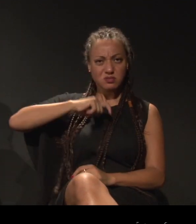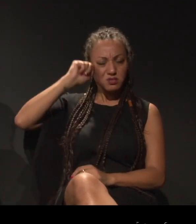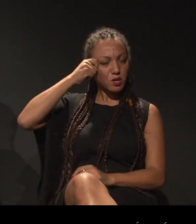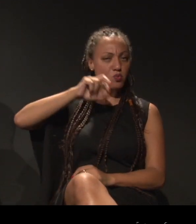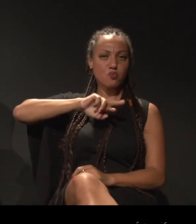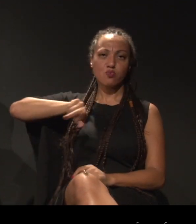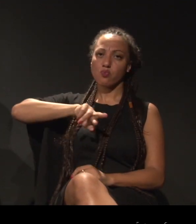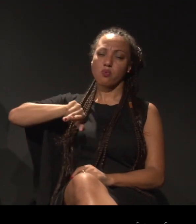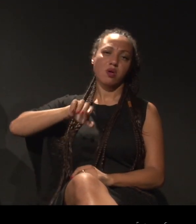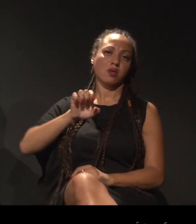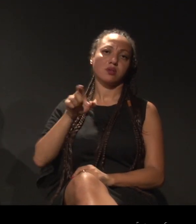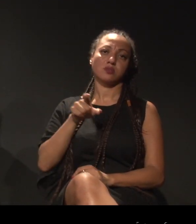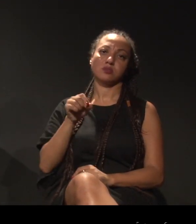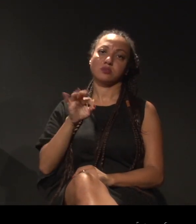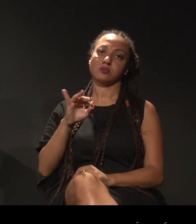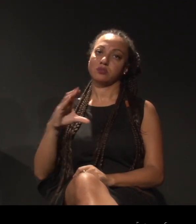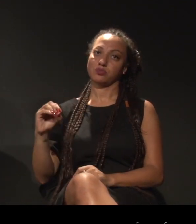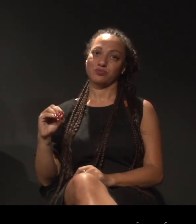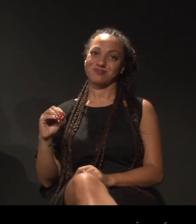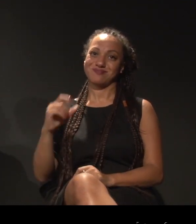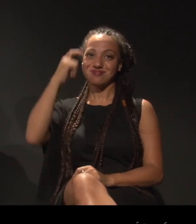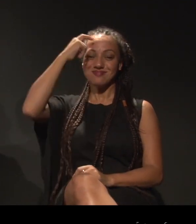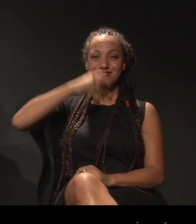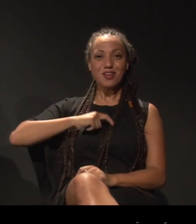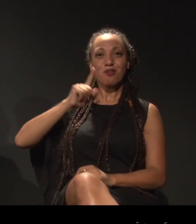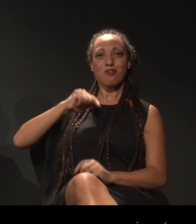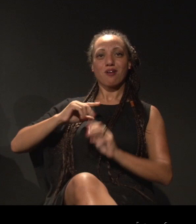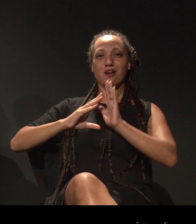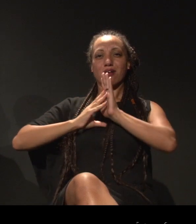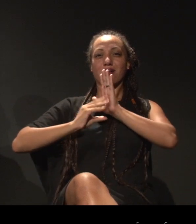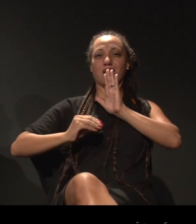O negro é só a base, a matriz